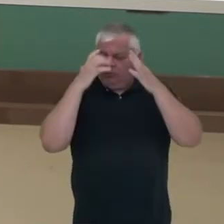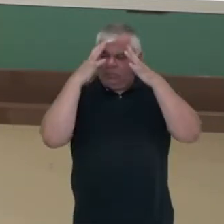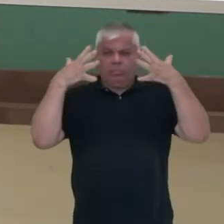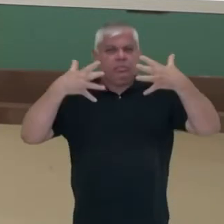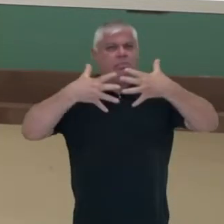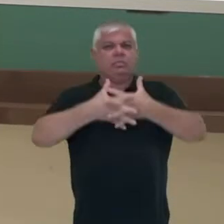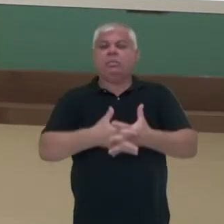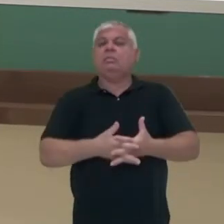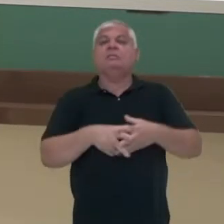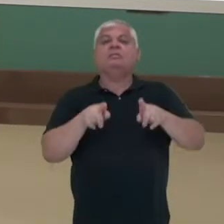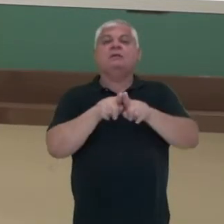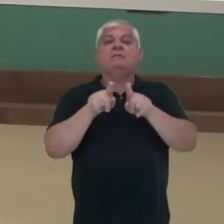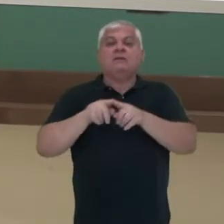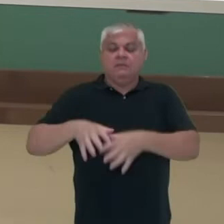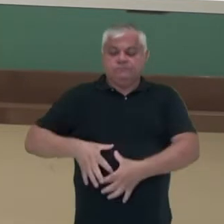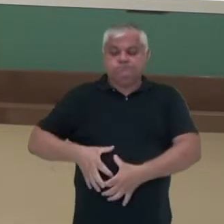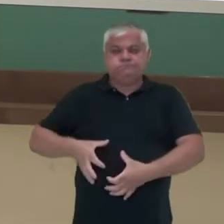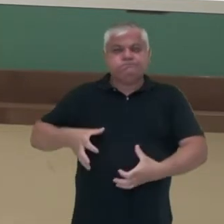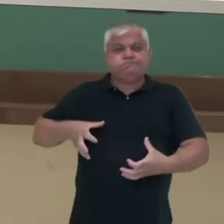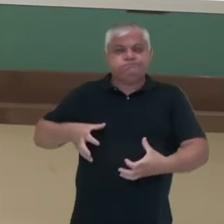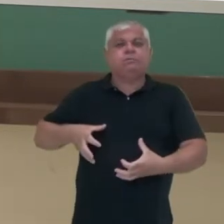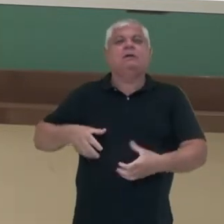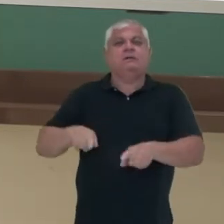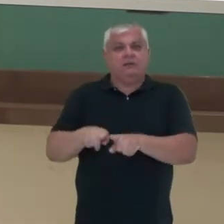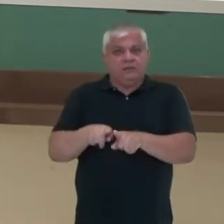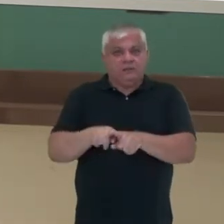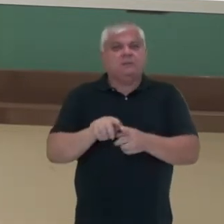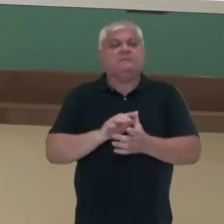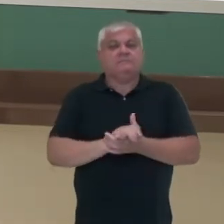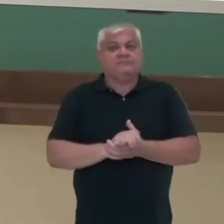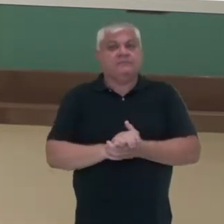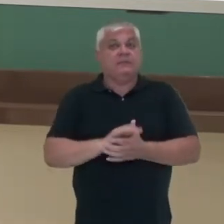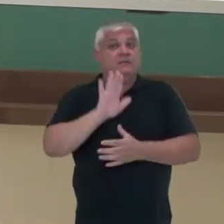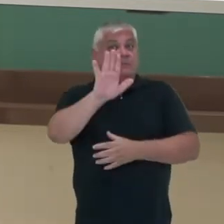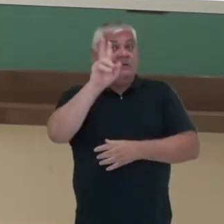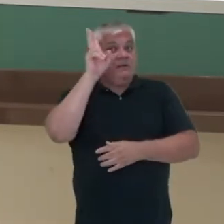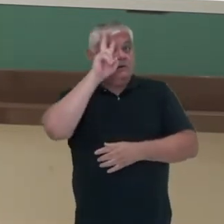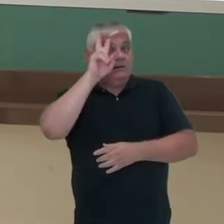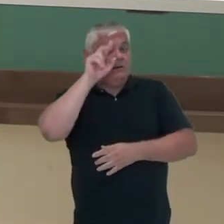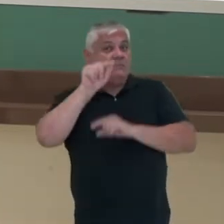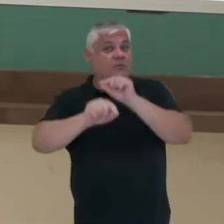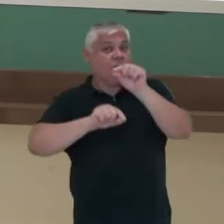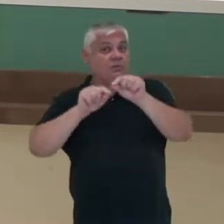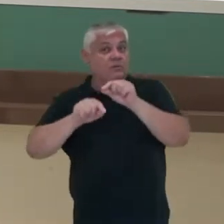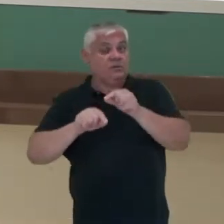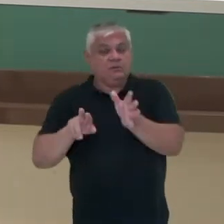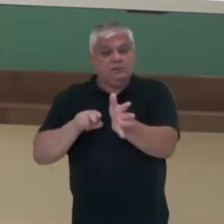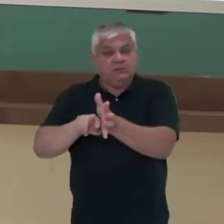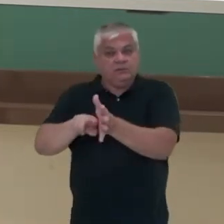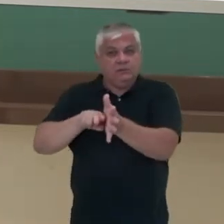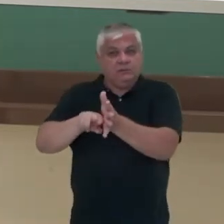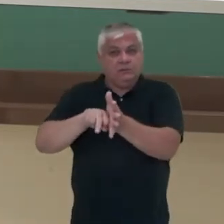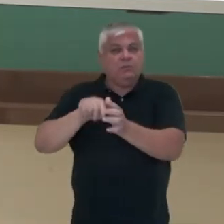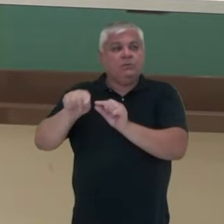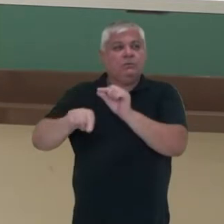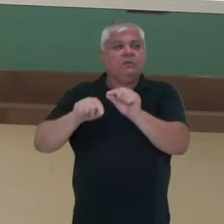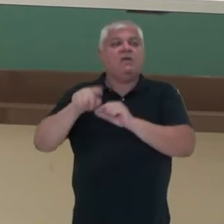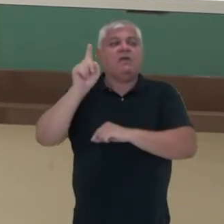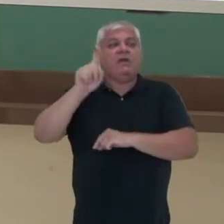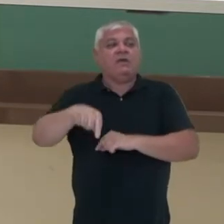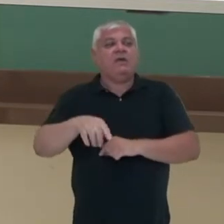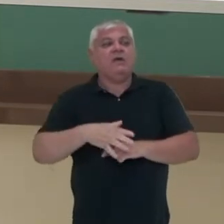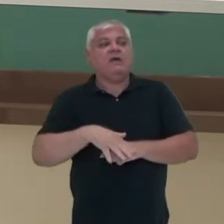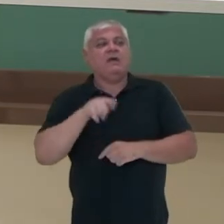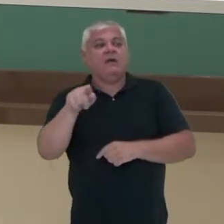também o aumento do fígado e do baço, né. Lembrando que o protozoário causador da toxoplasmose é o